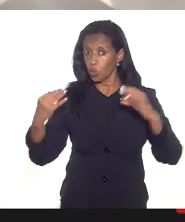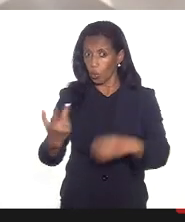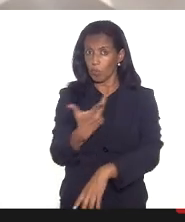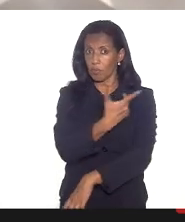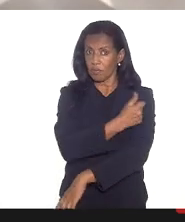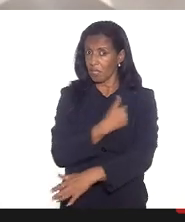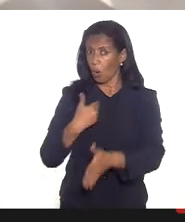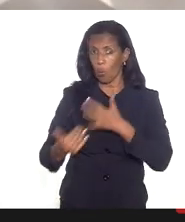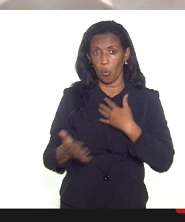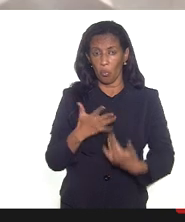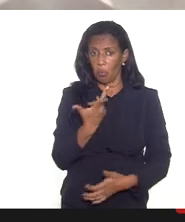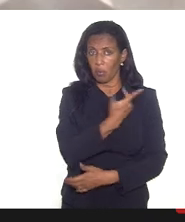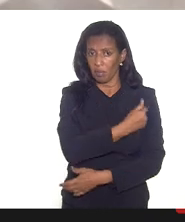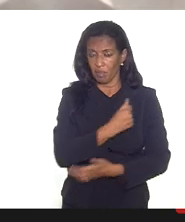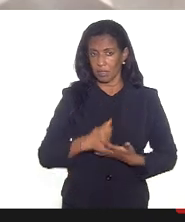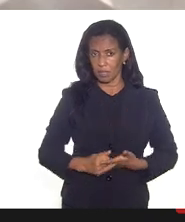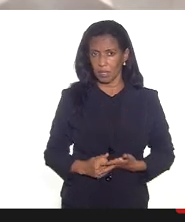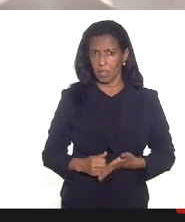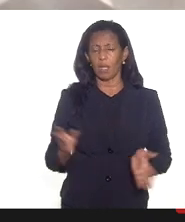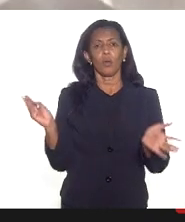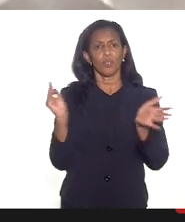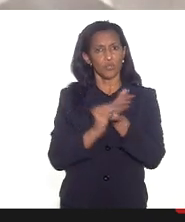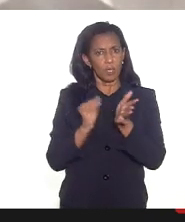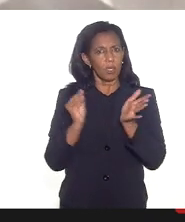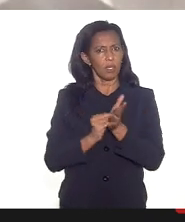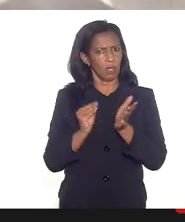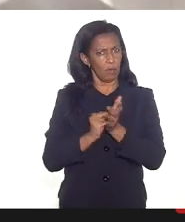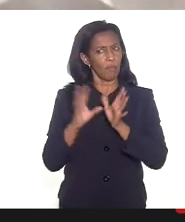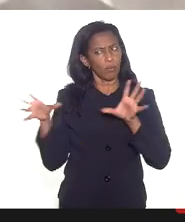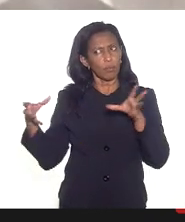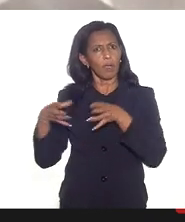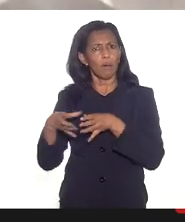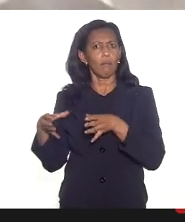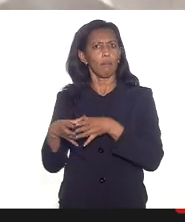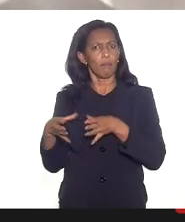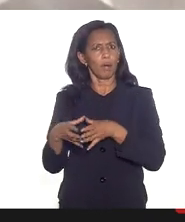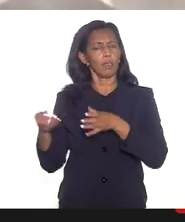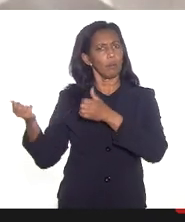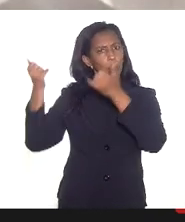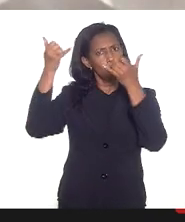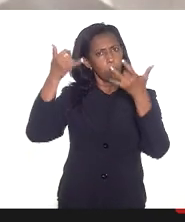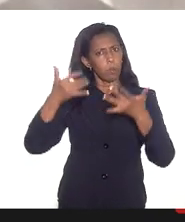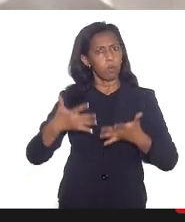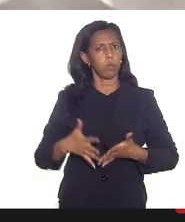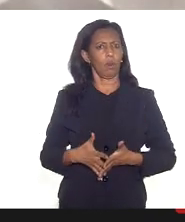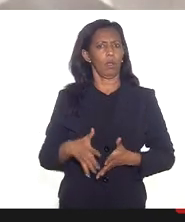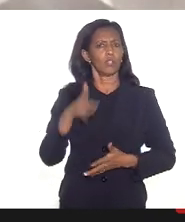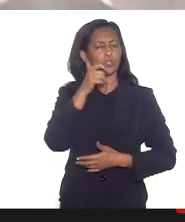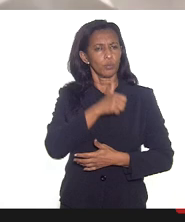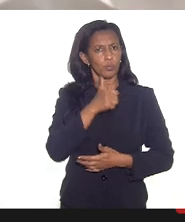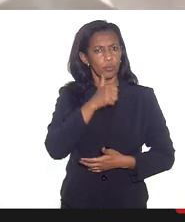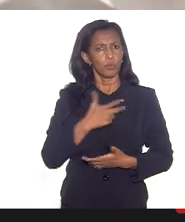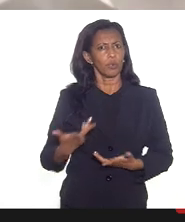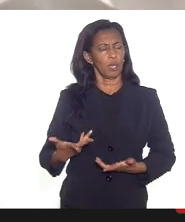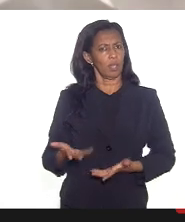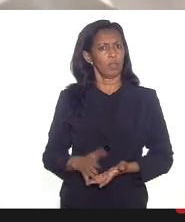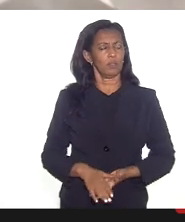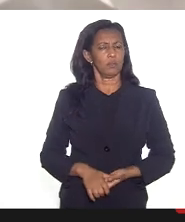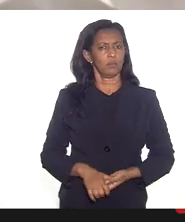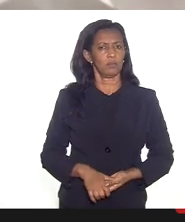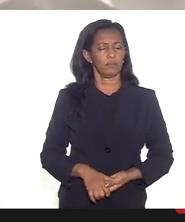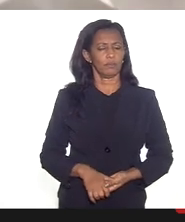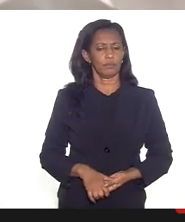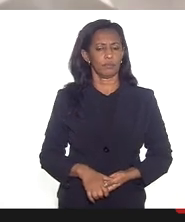qualquer vacina eu acho que falta também uma campanha de esclarecimento das mulheres nesse sentido